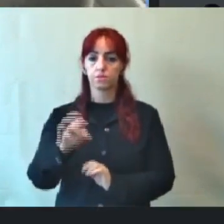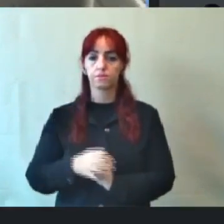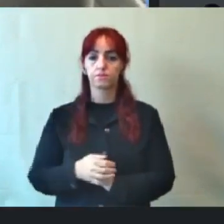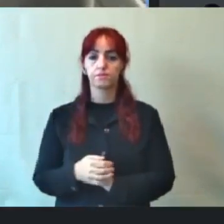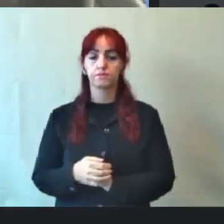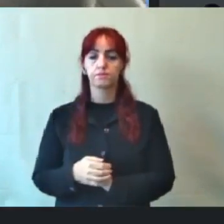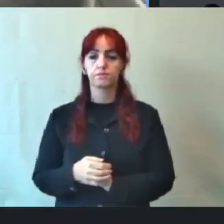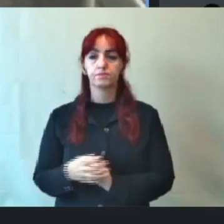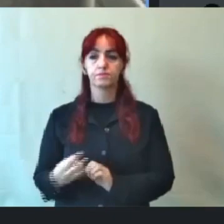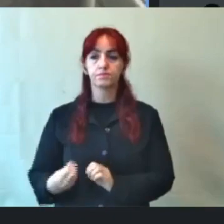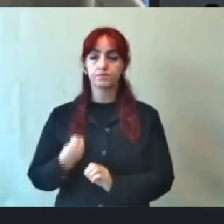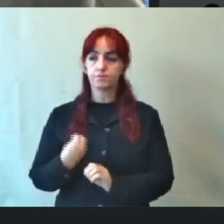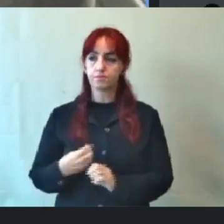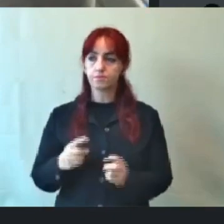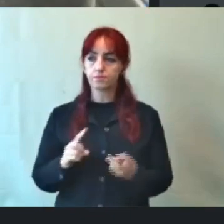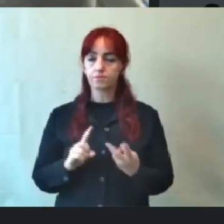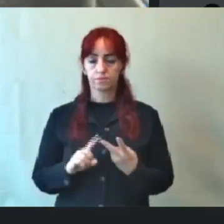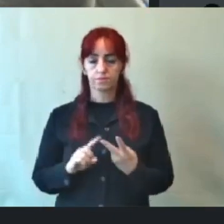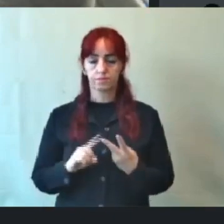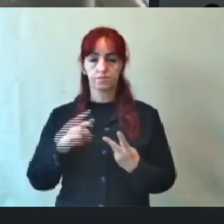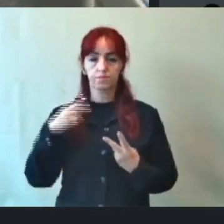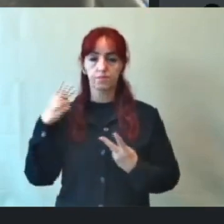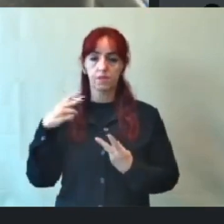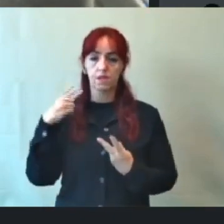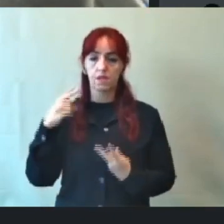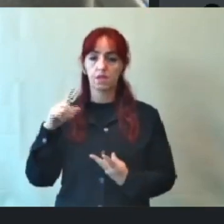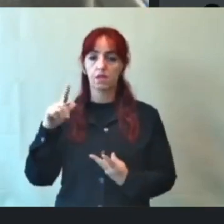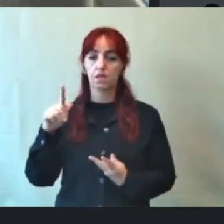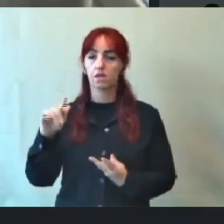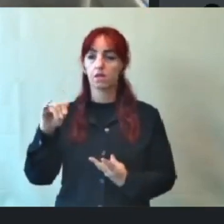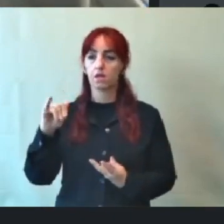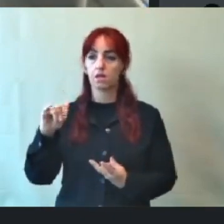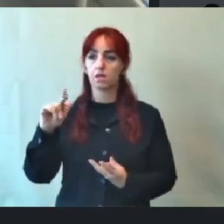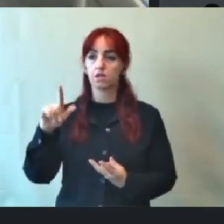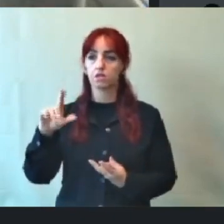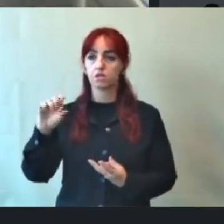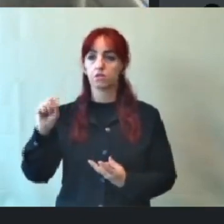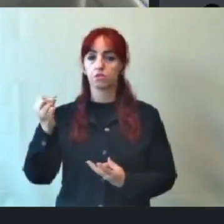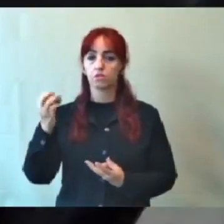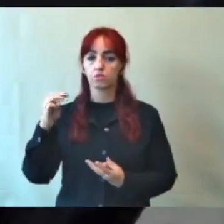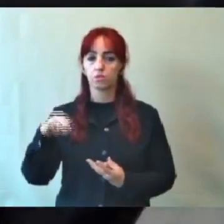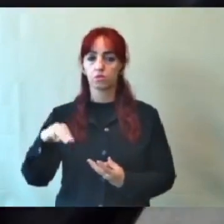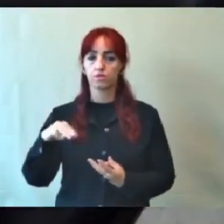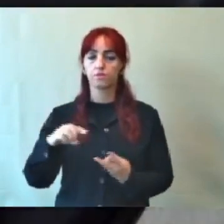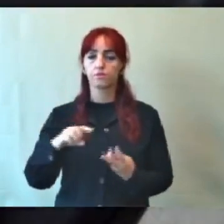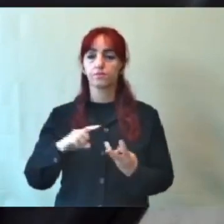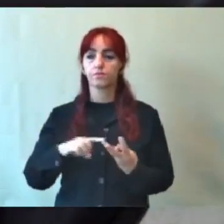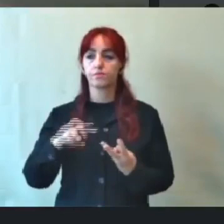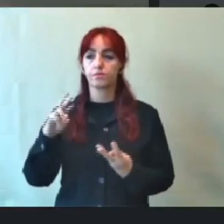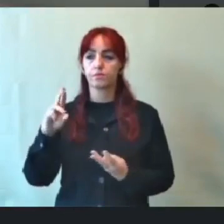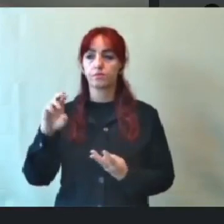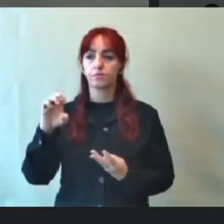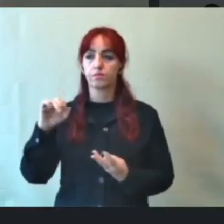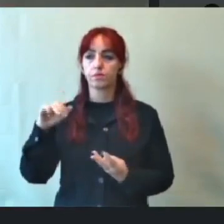Presente. Vereador Gilson Guimarães. Presente. Vereador Reinaldo Gomes.